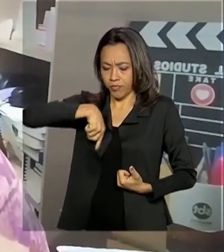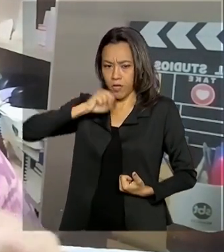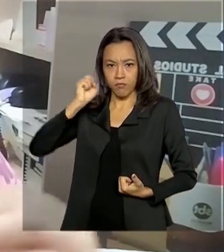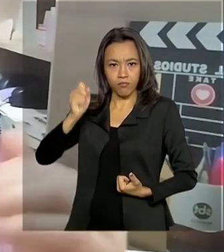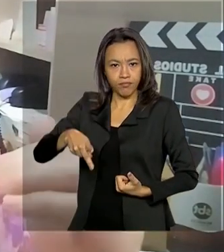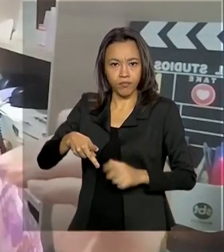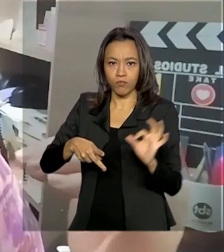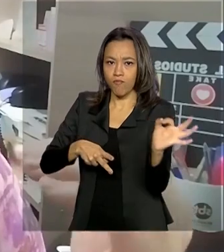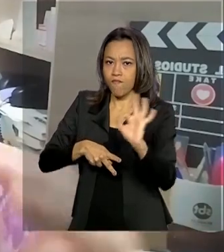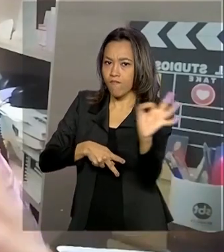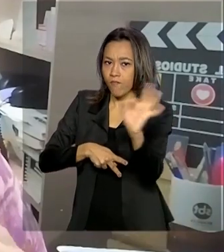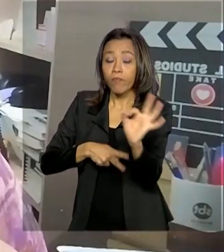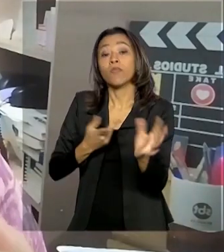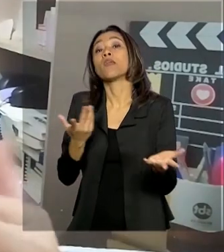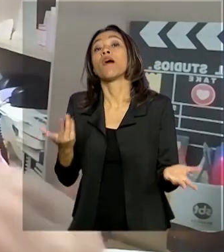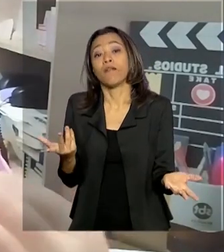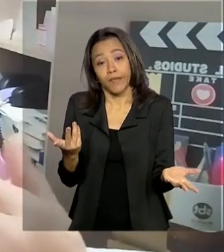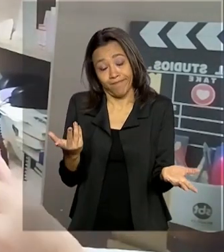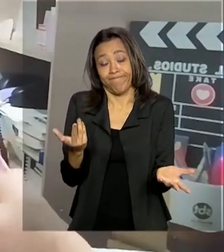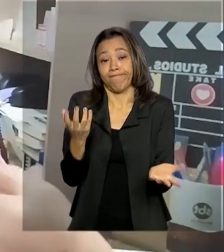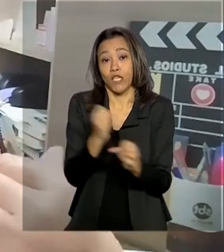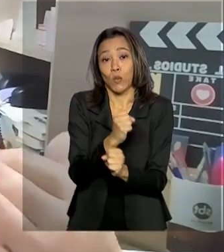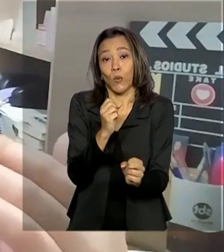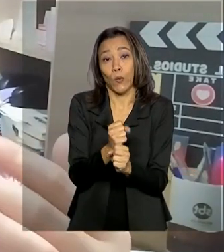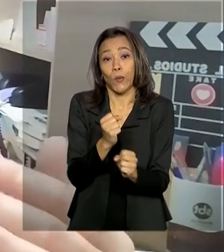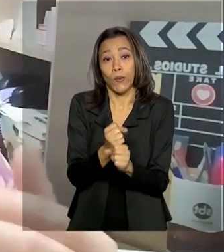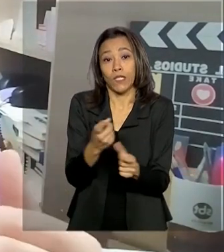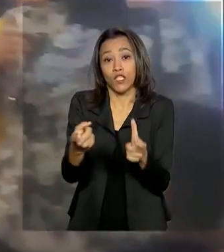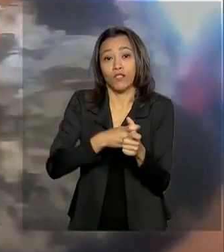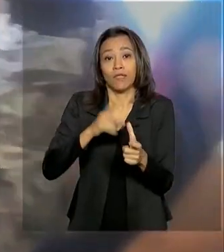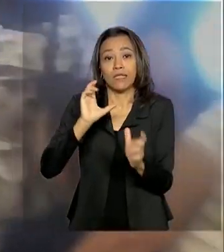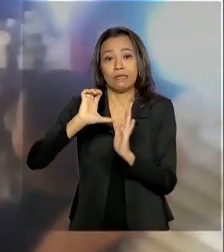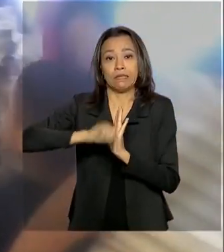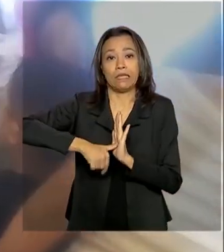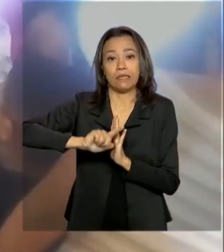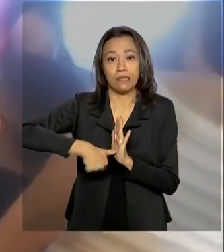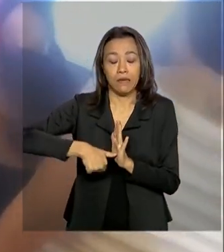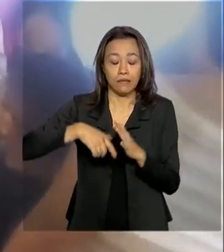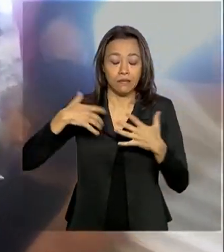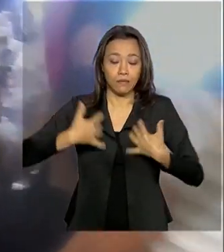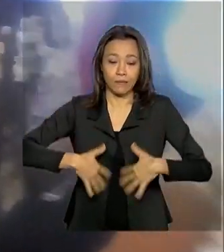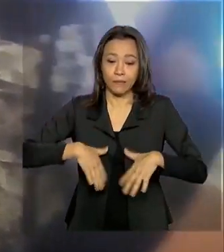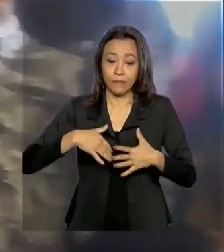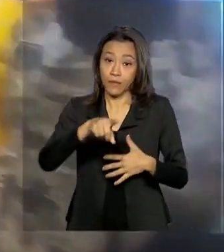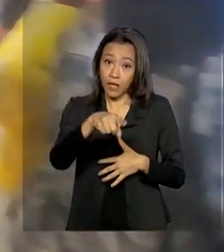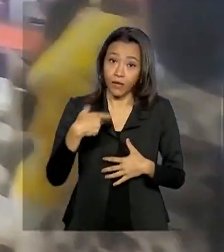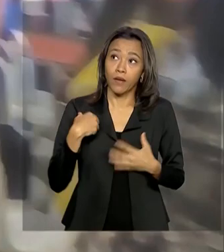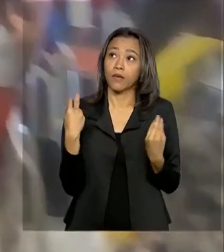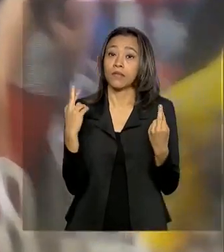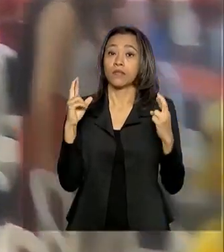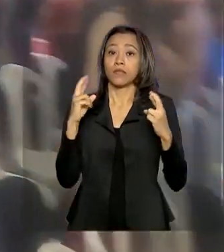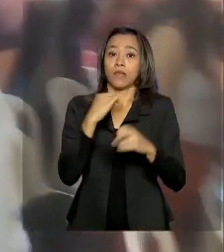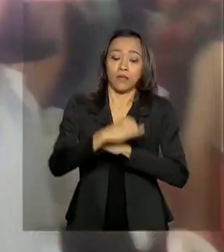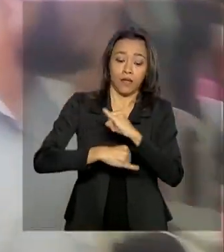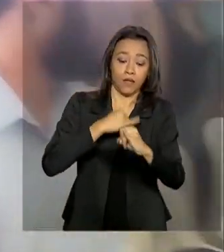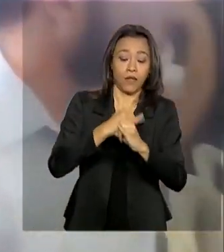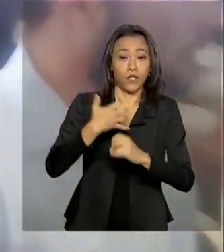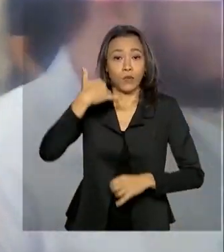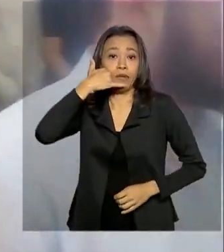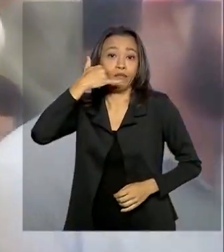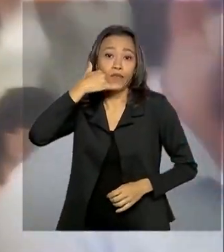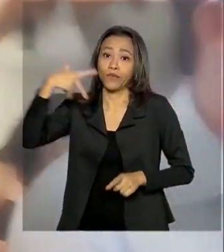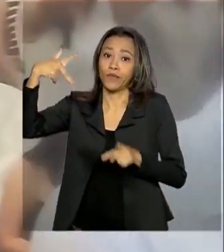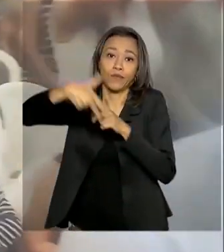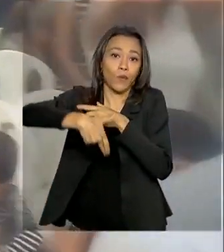Resultado, as contas estão atrasadas. Sobra apenas a esperança de que a internet e o telefone não